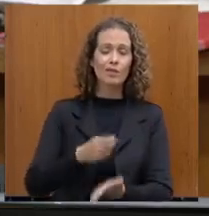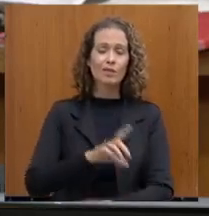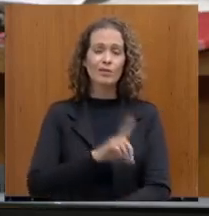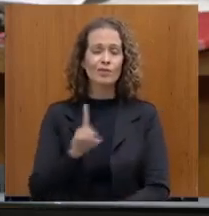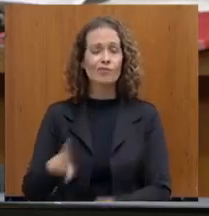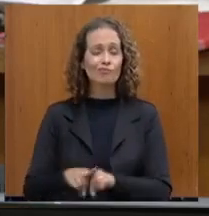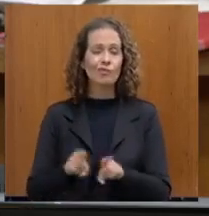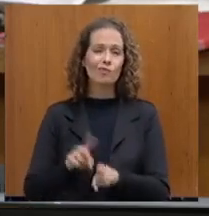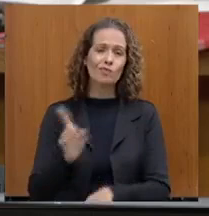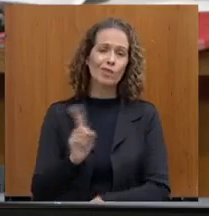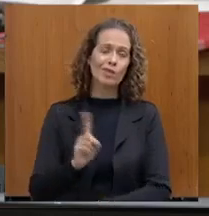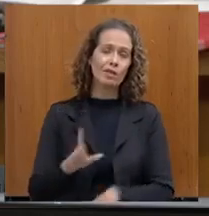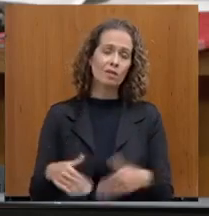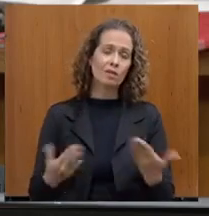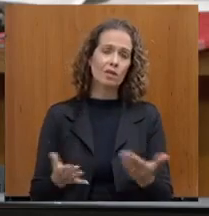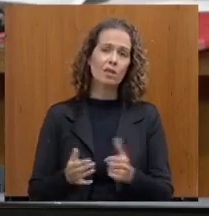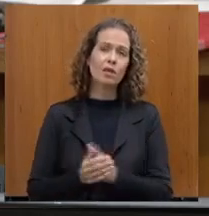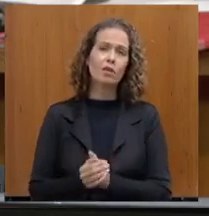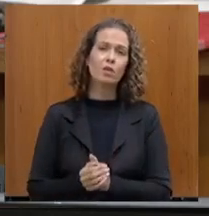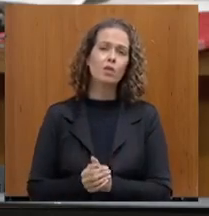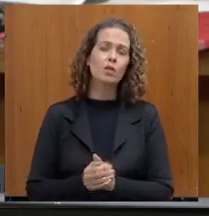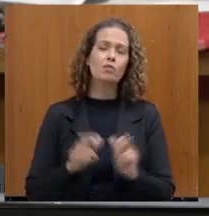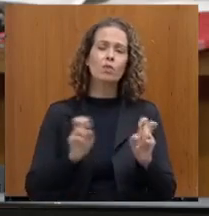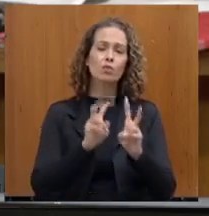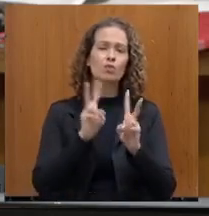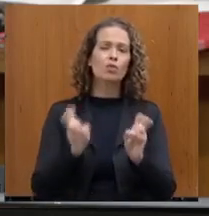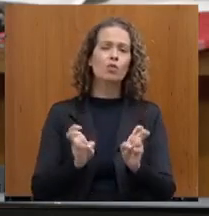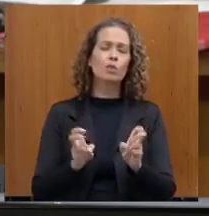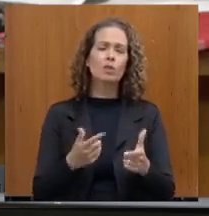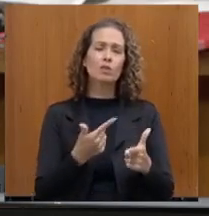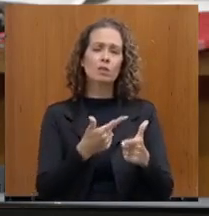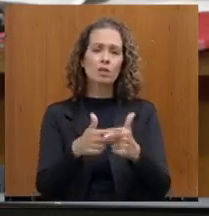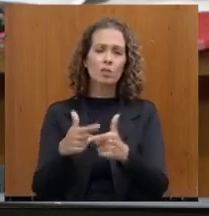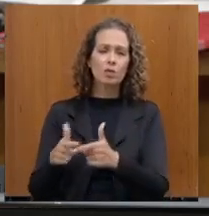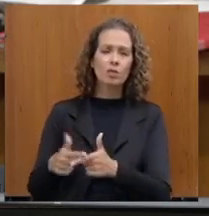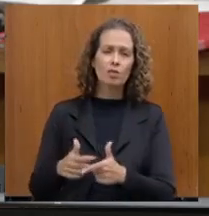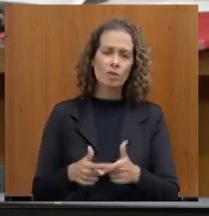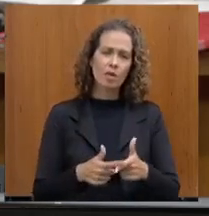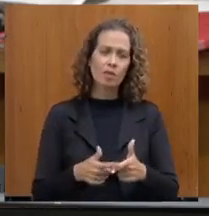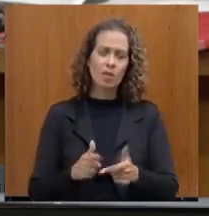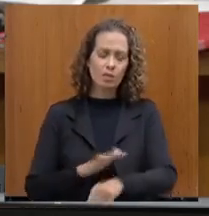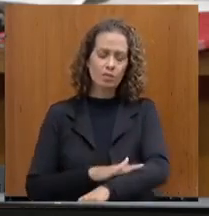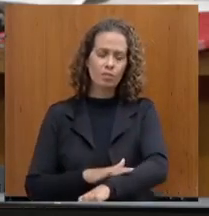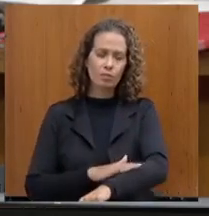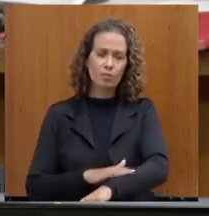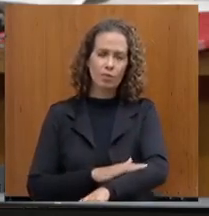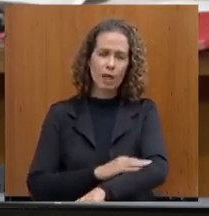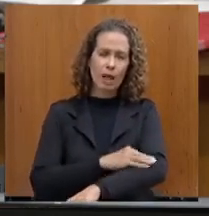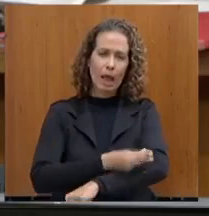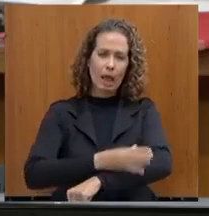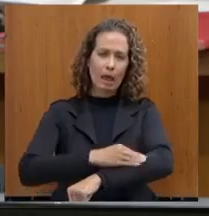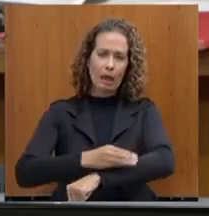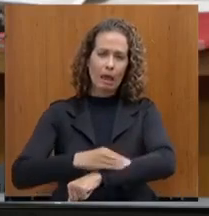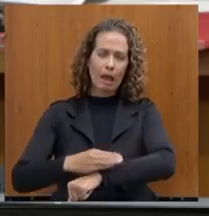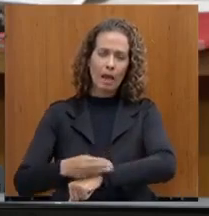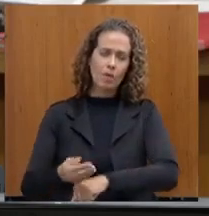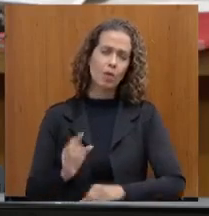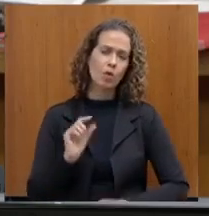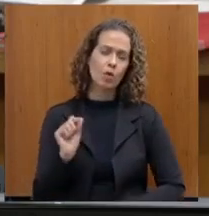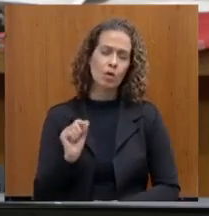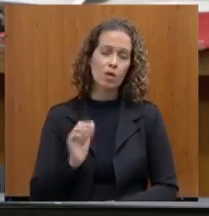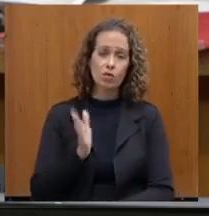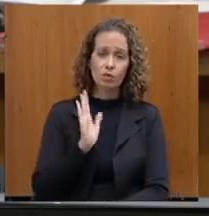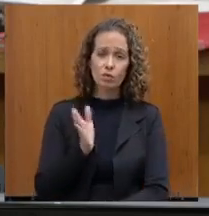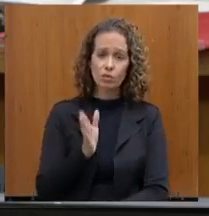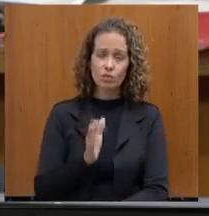Sobre os filhos da Rancenise, nós, eu participei com a Secretaria de Saúde, foi, inclusive, finalizado o